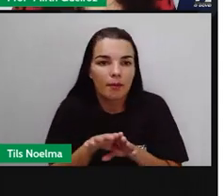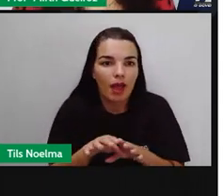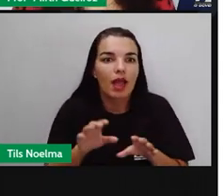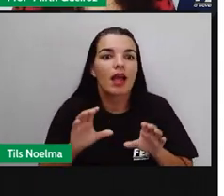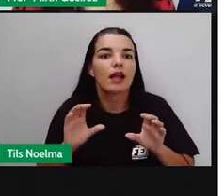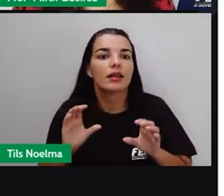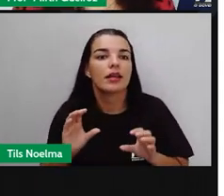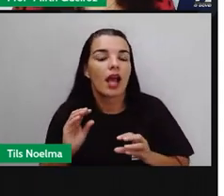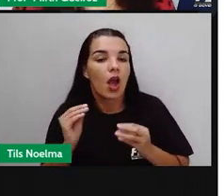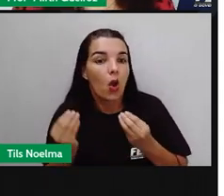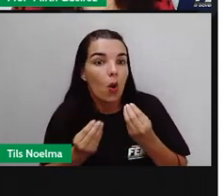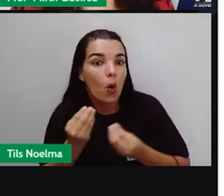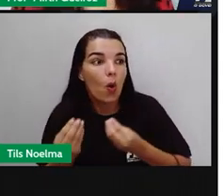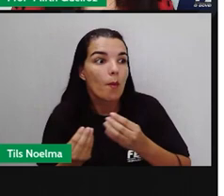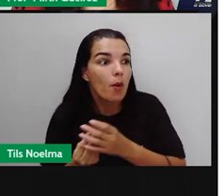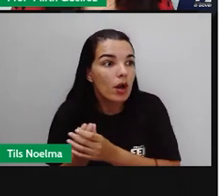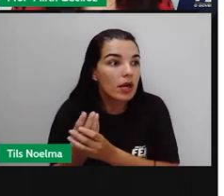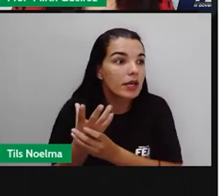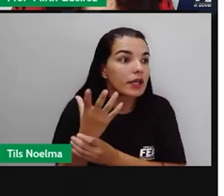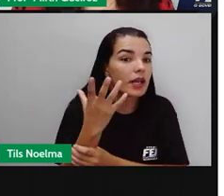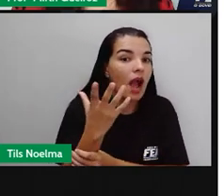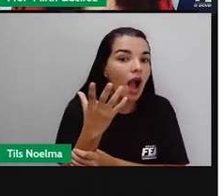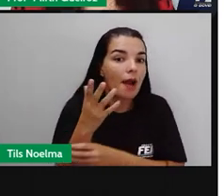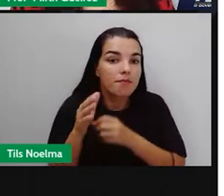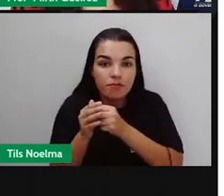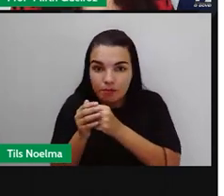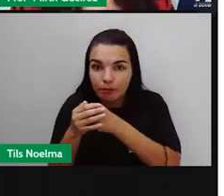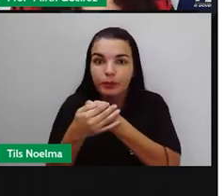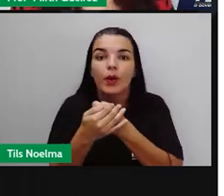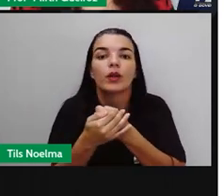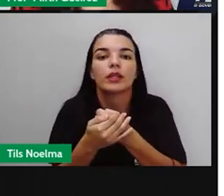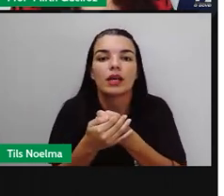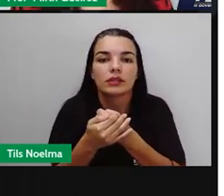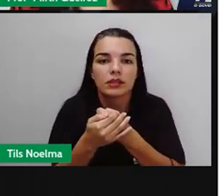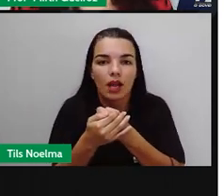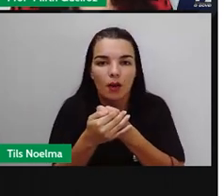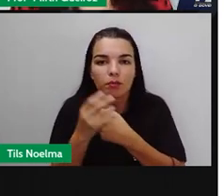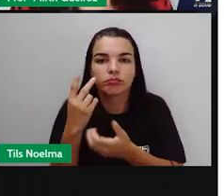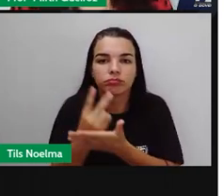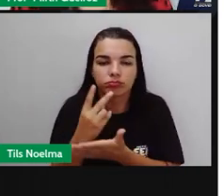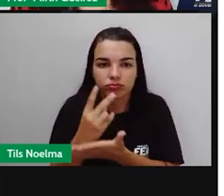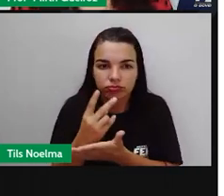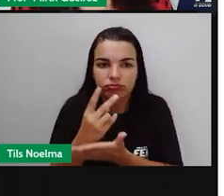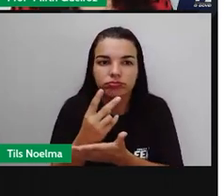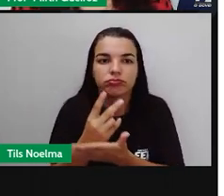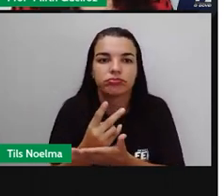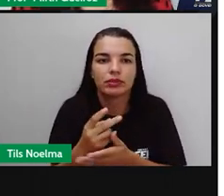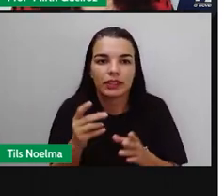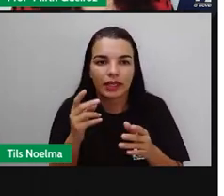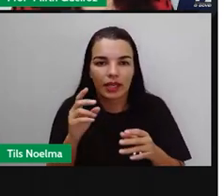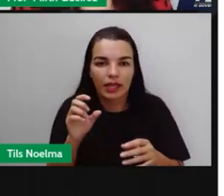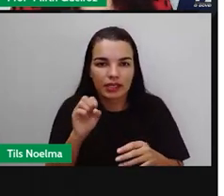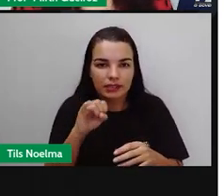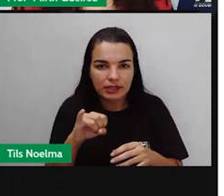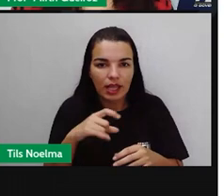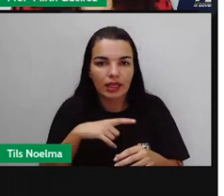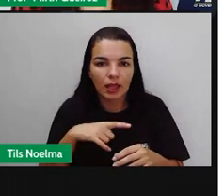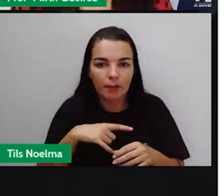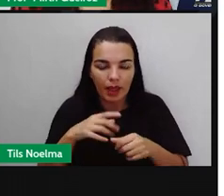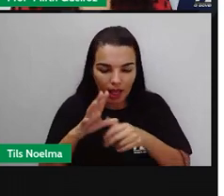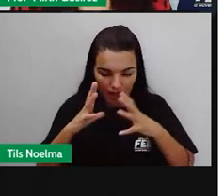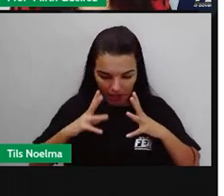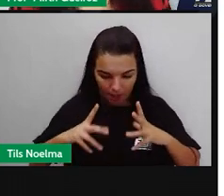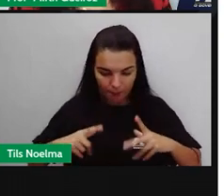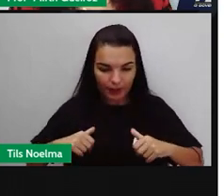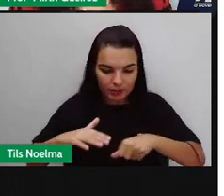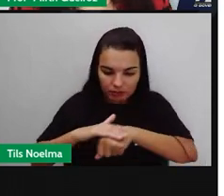a gente criar imunidade contra esses tipos de organismos. A desinfecção do local também é